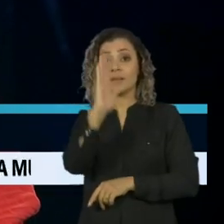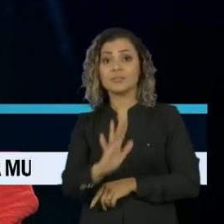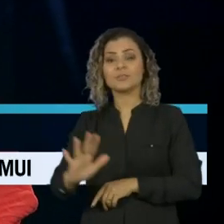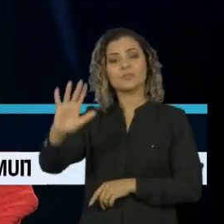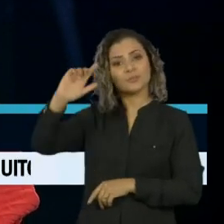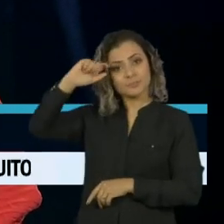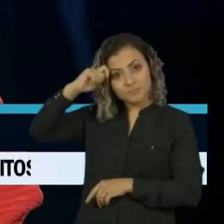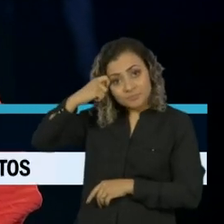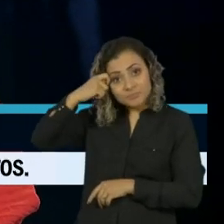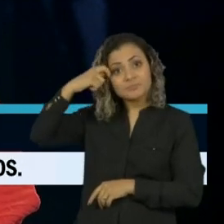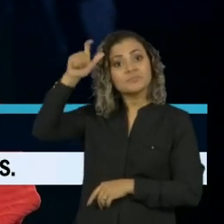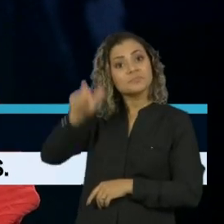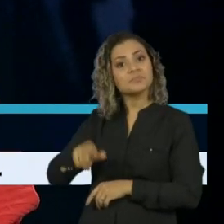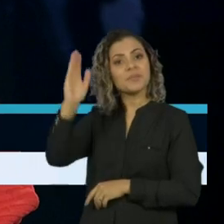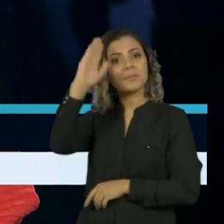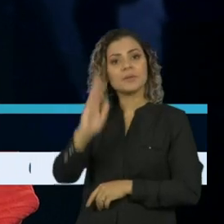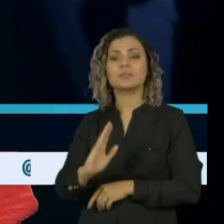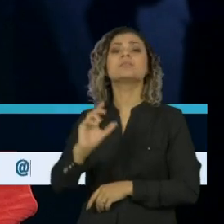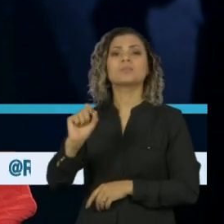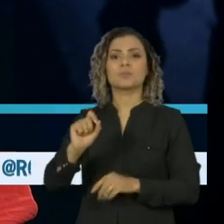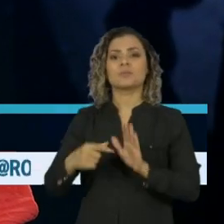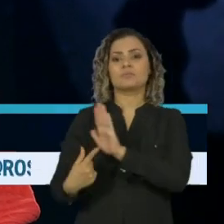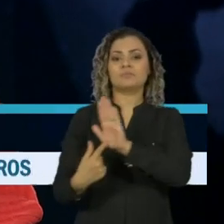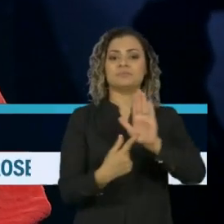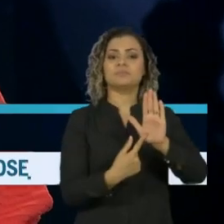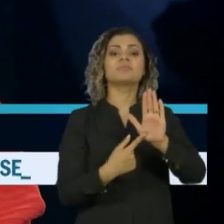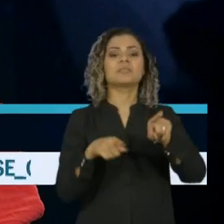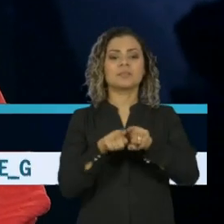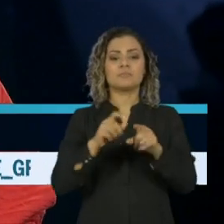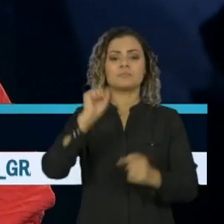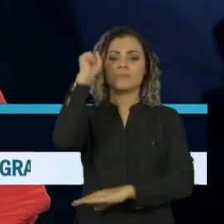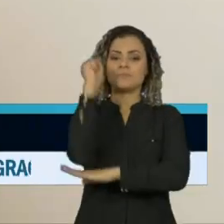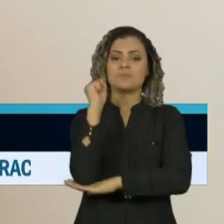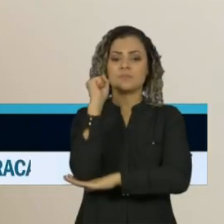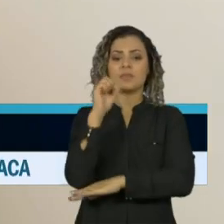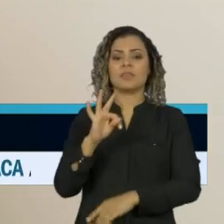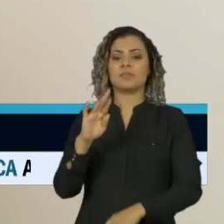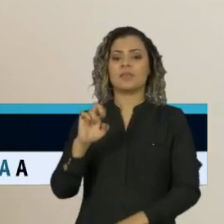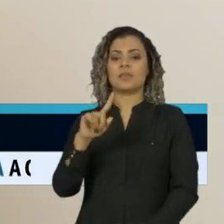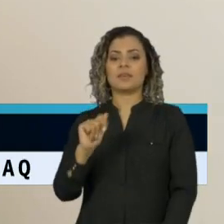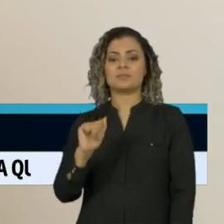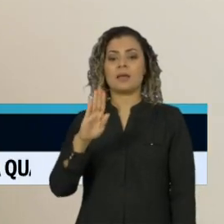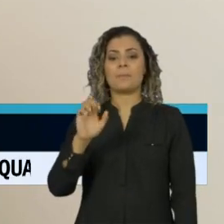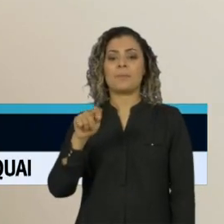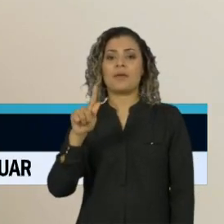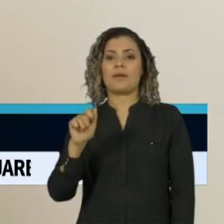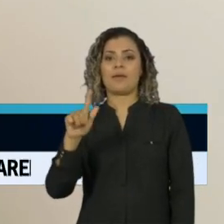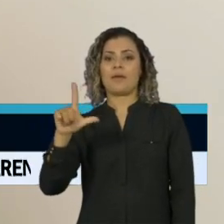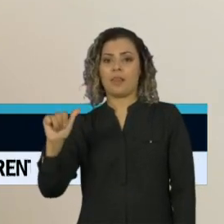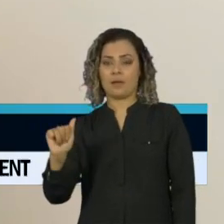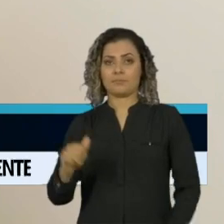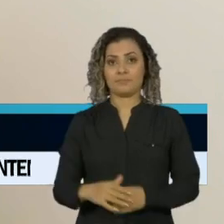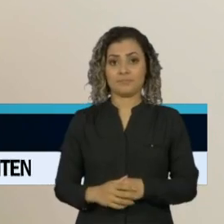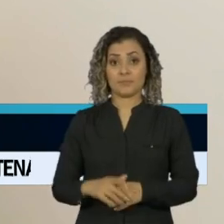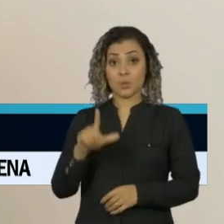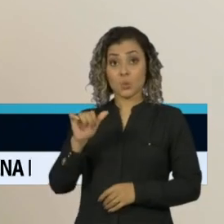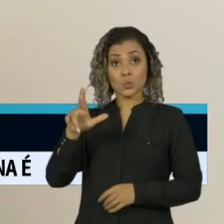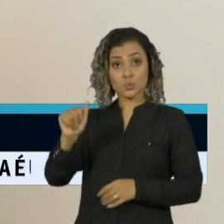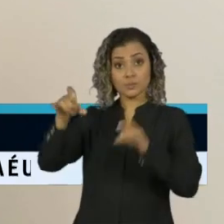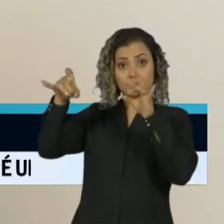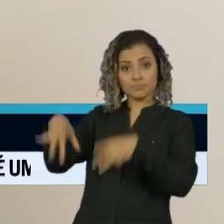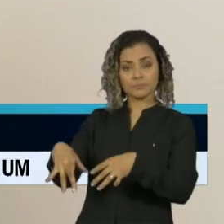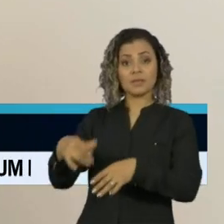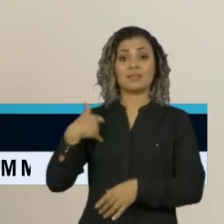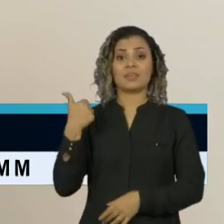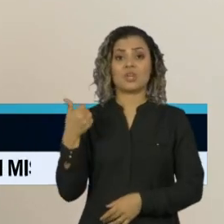Tereza de Benguela, líder quilombola que se tornou símbolo da resistência. A dona Lúcia teve que abandonar a escola aos